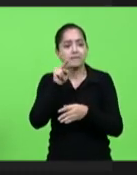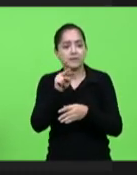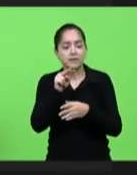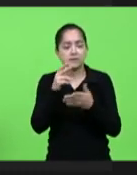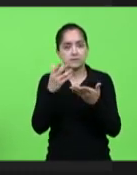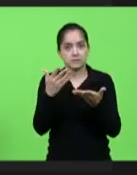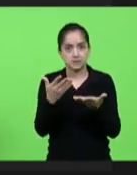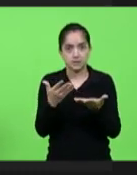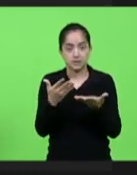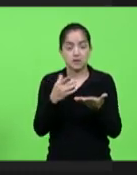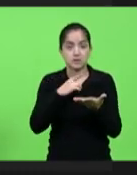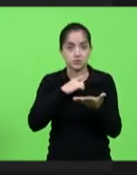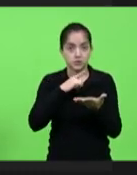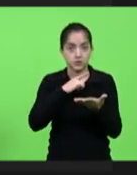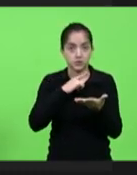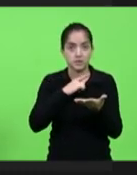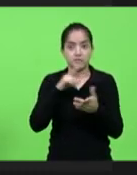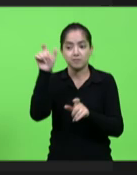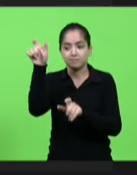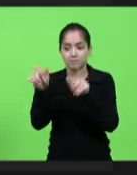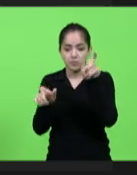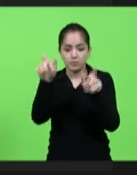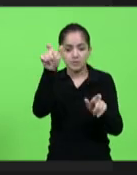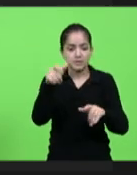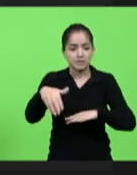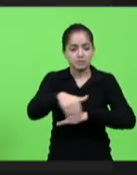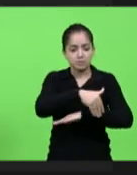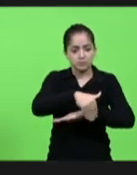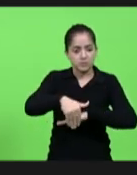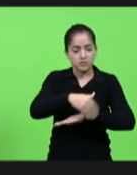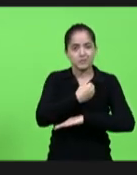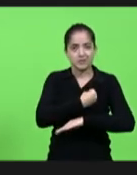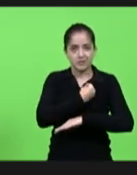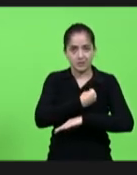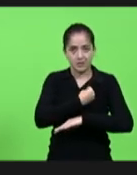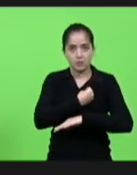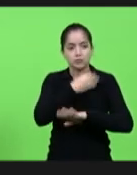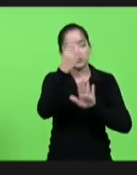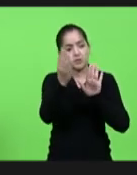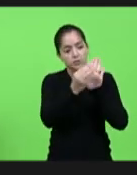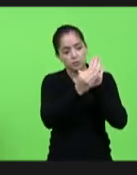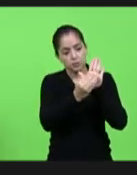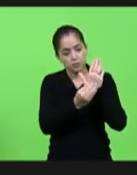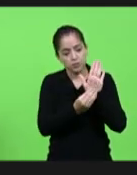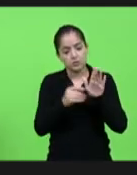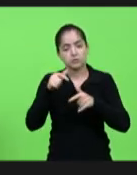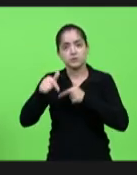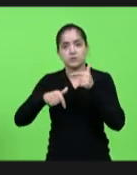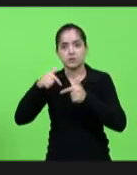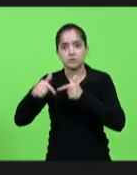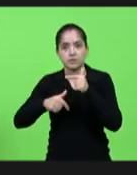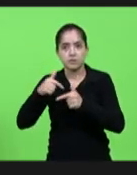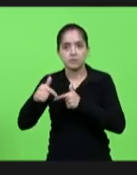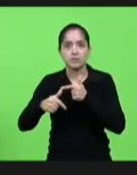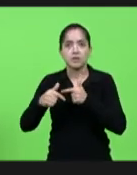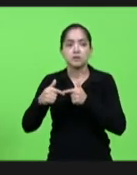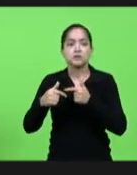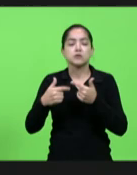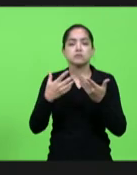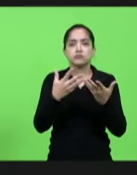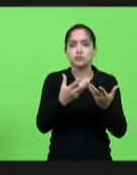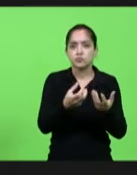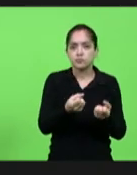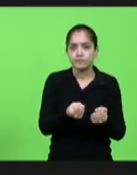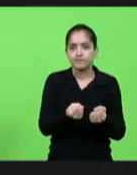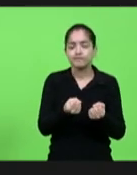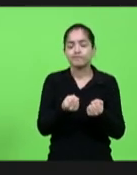tivemos aí as pessoas em situação de rua incluídas no plano e os trabalhadores os demais acolhidos como se a